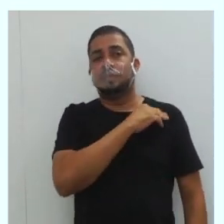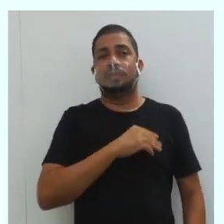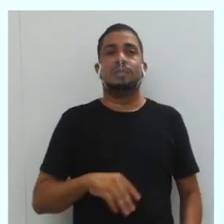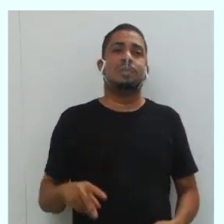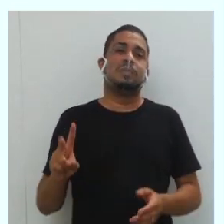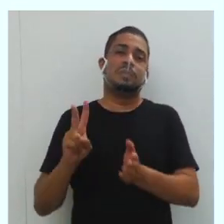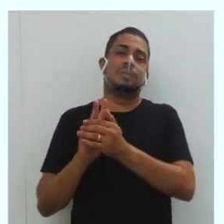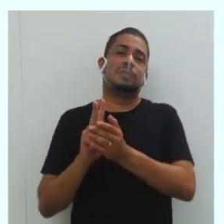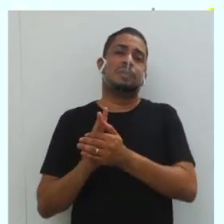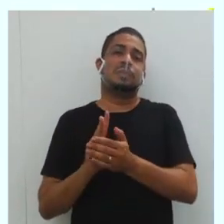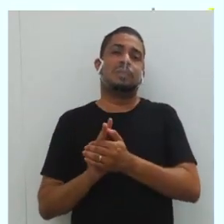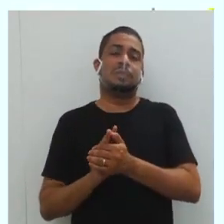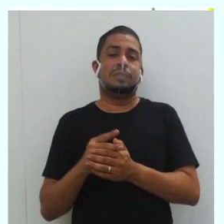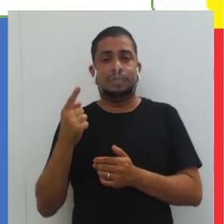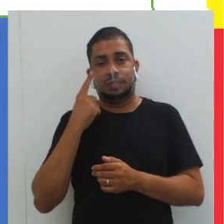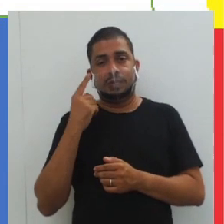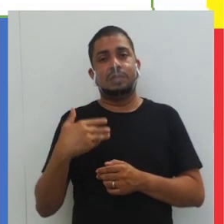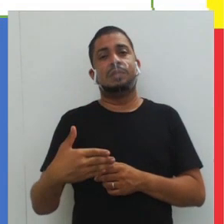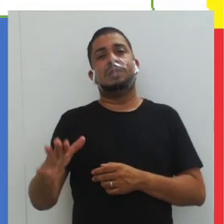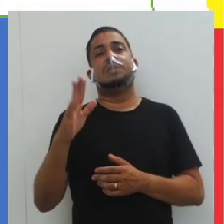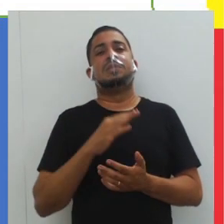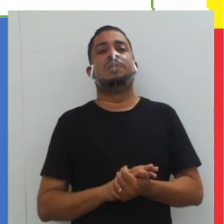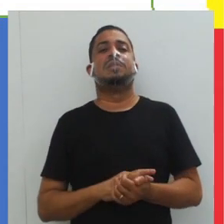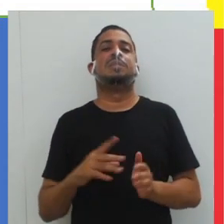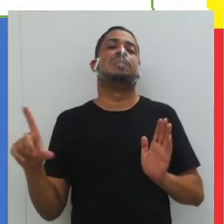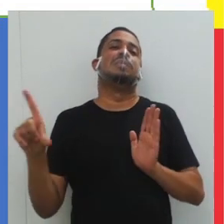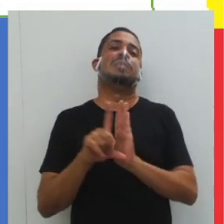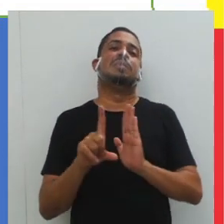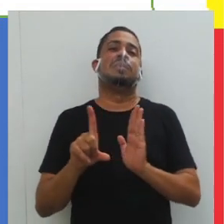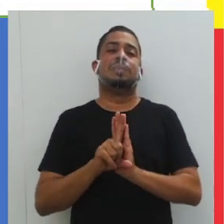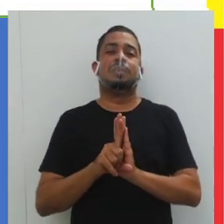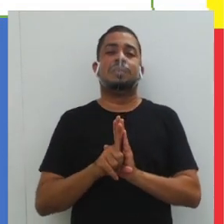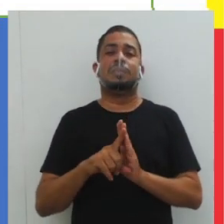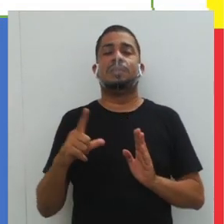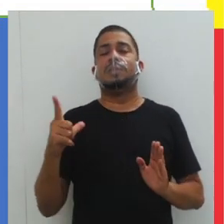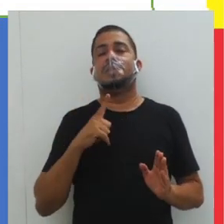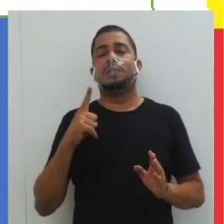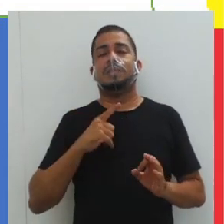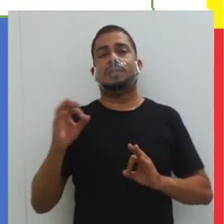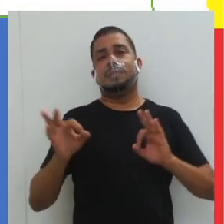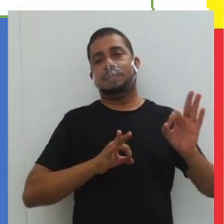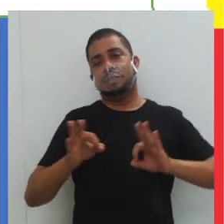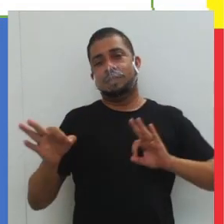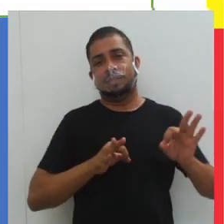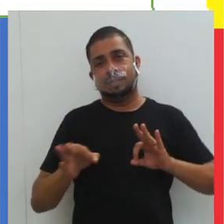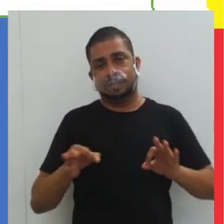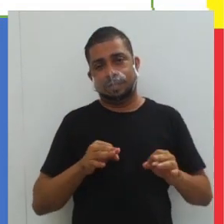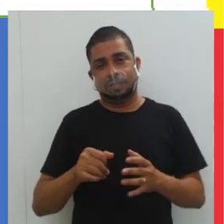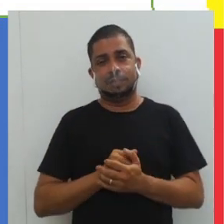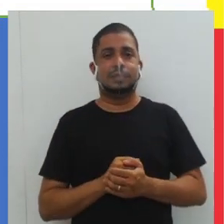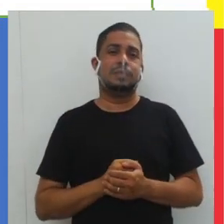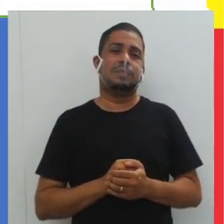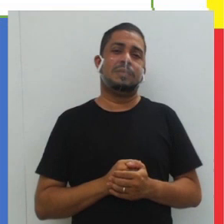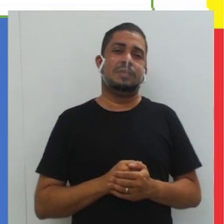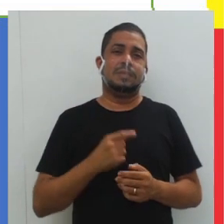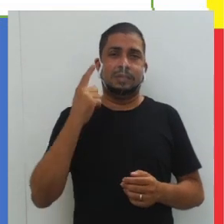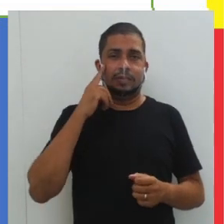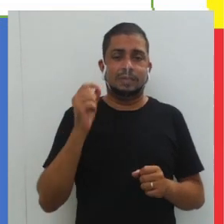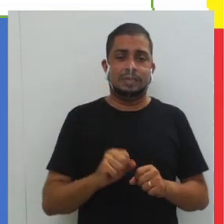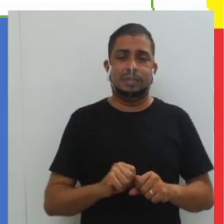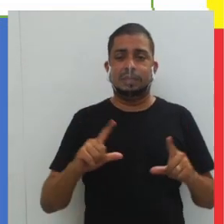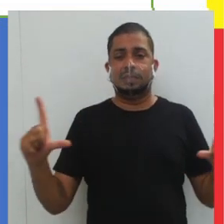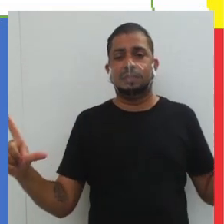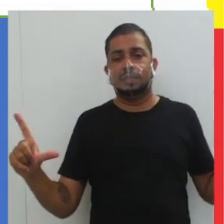da questão indígena. Vejam só adiante. A lei vem como uma medida reparativa. Olhem na tela a